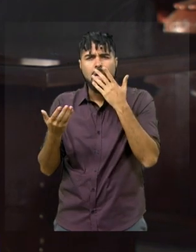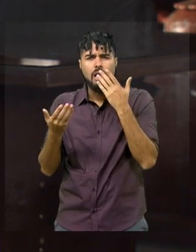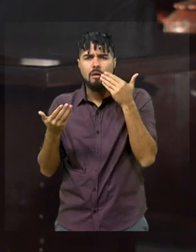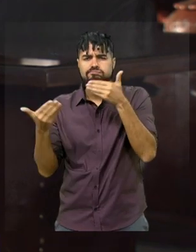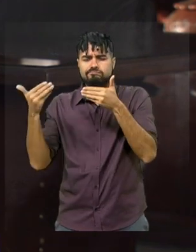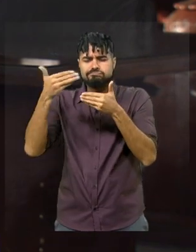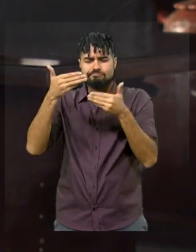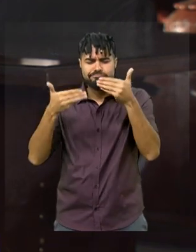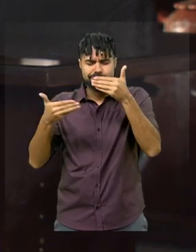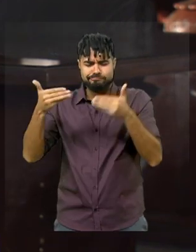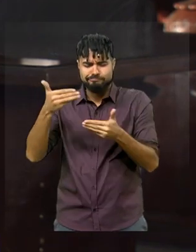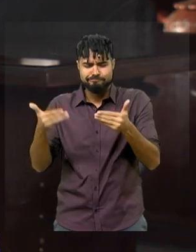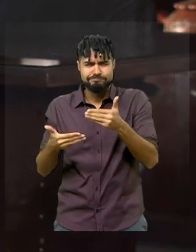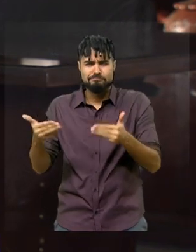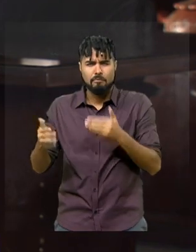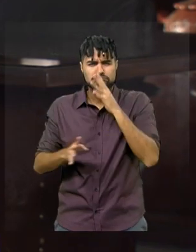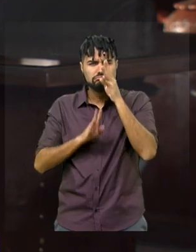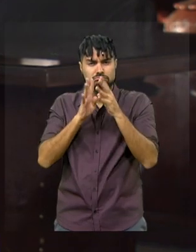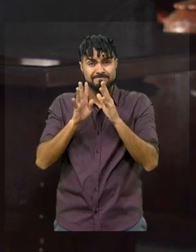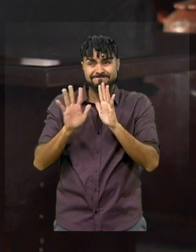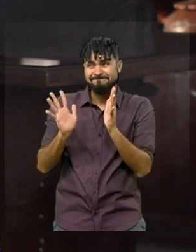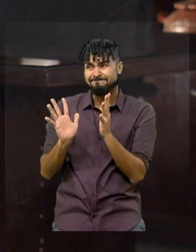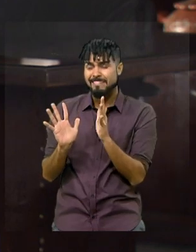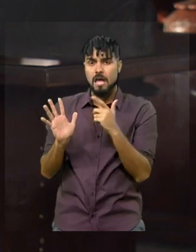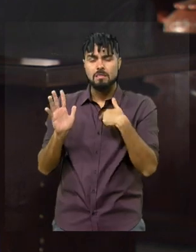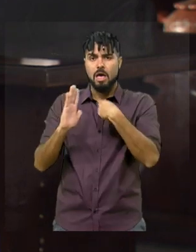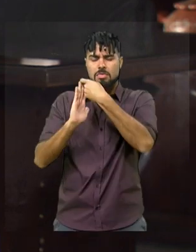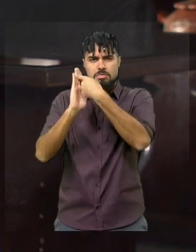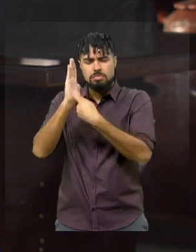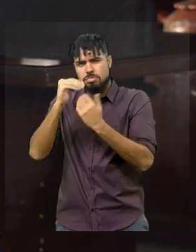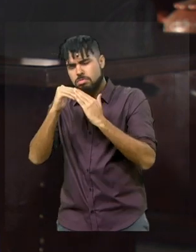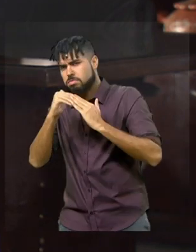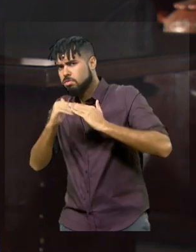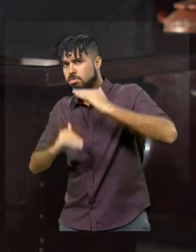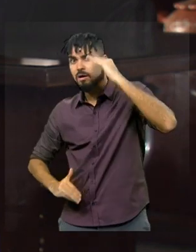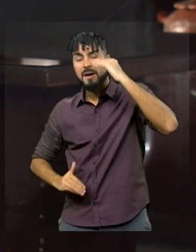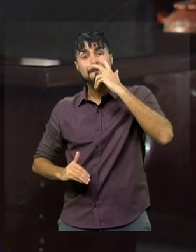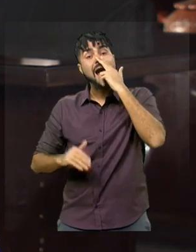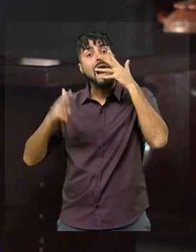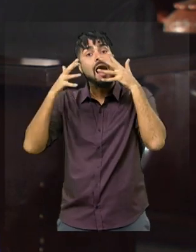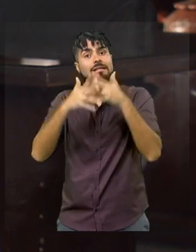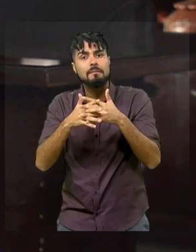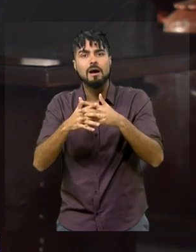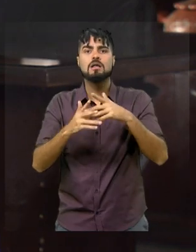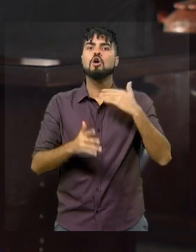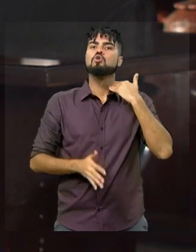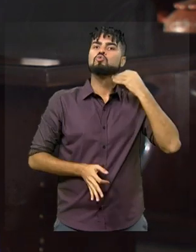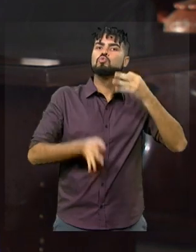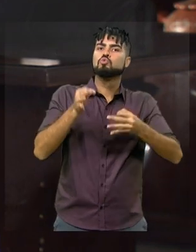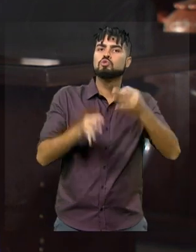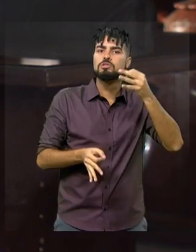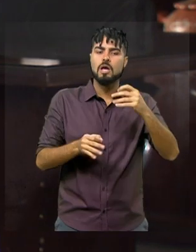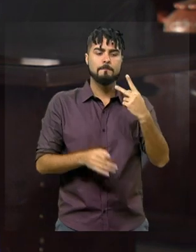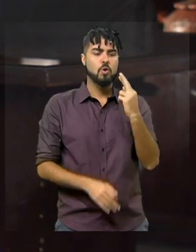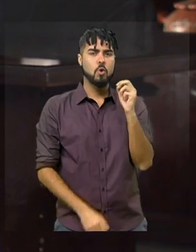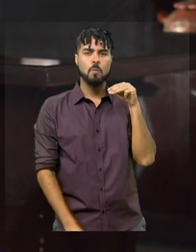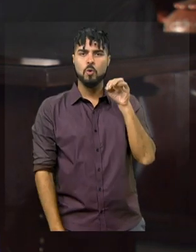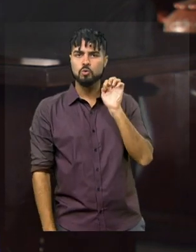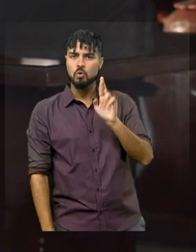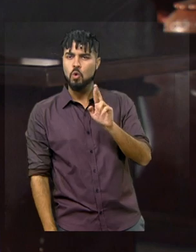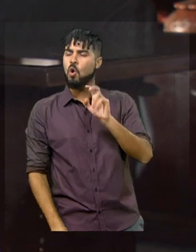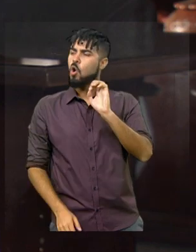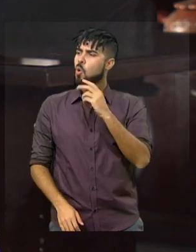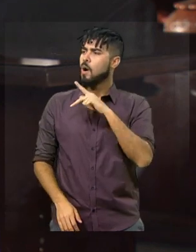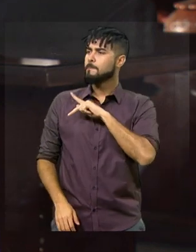Ele era tão amplo que praticamente impediria ou impede um promotor, um agente da polícia,